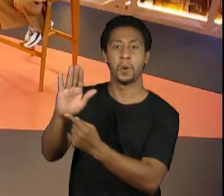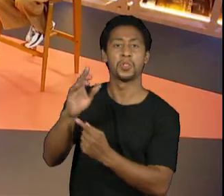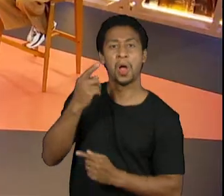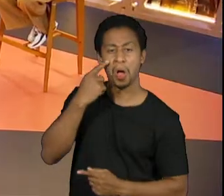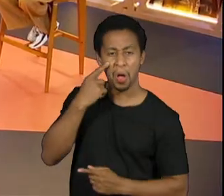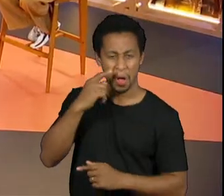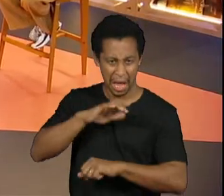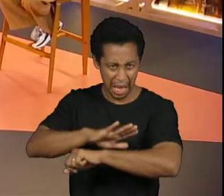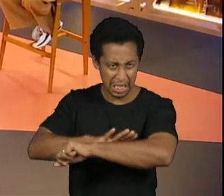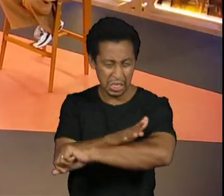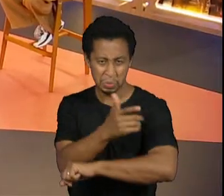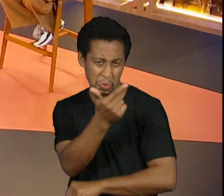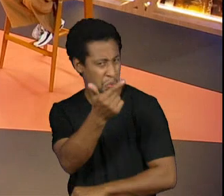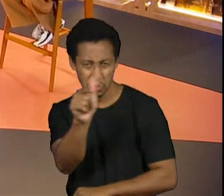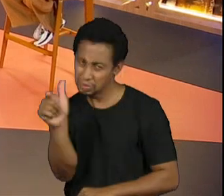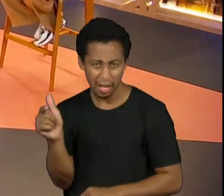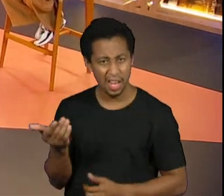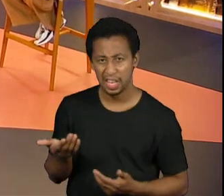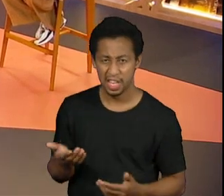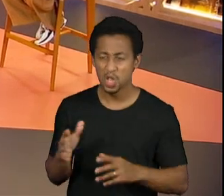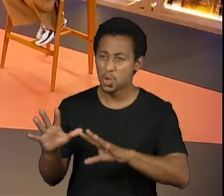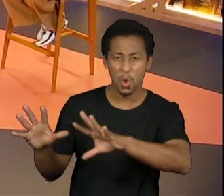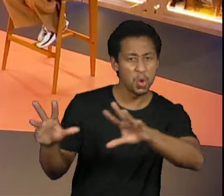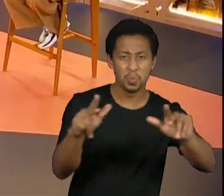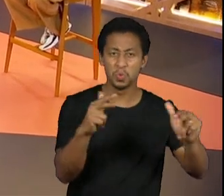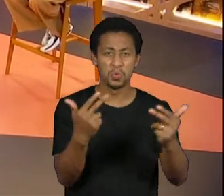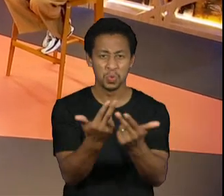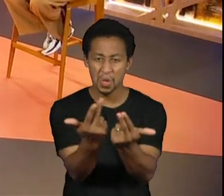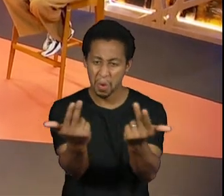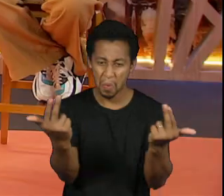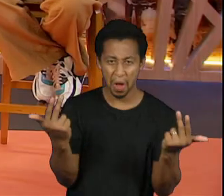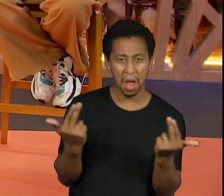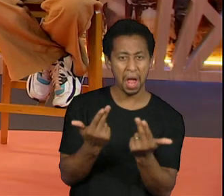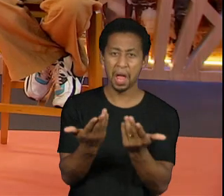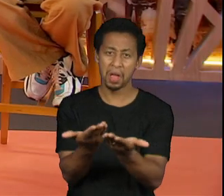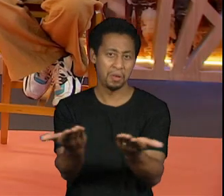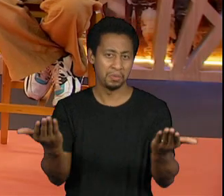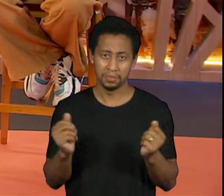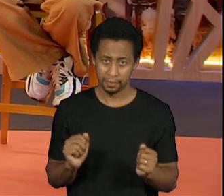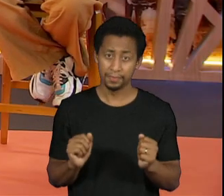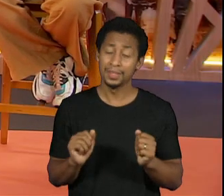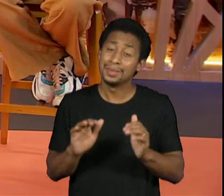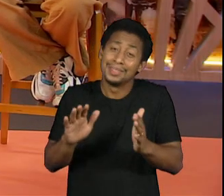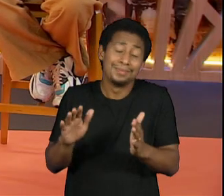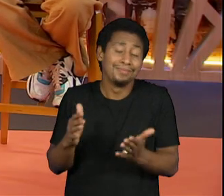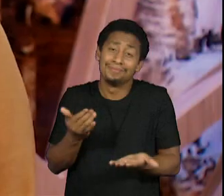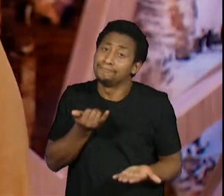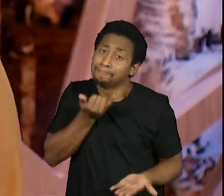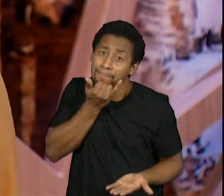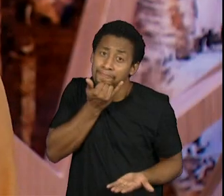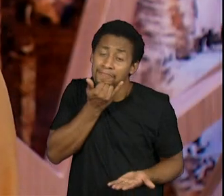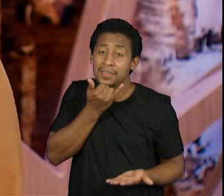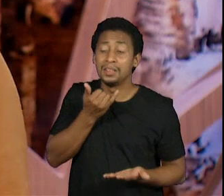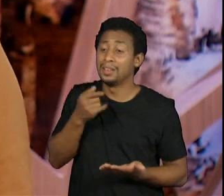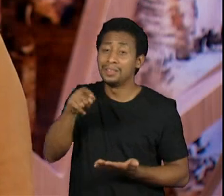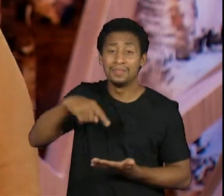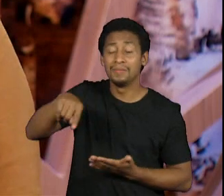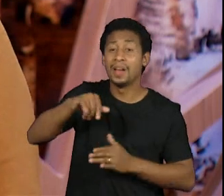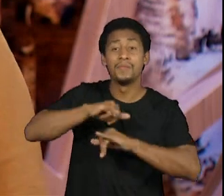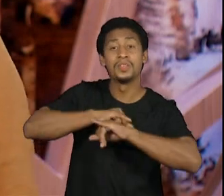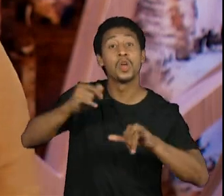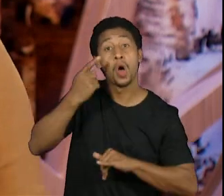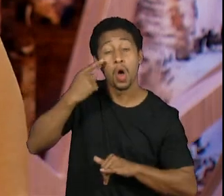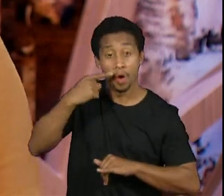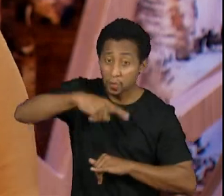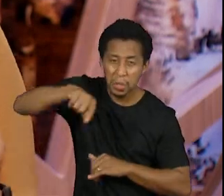iguais e até também, junto, eu acho que acaba perpetuando uma meritocracia. E aí a gente entende